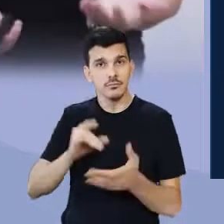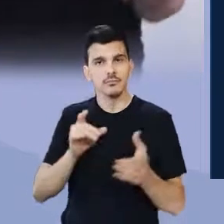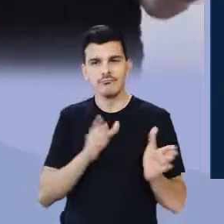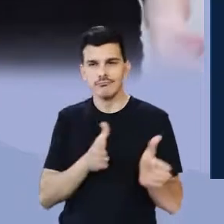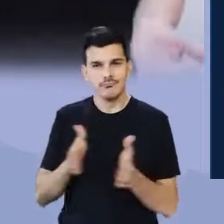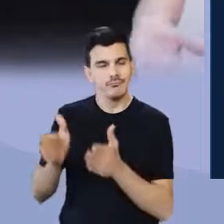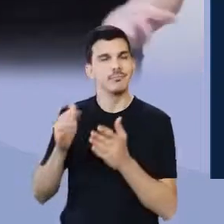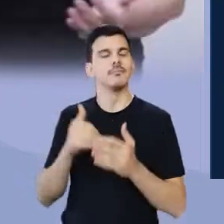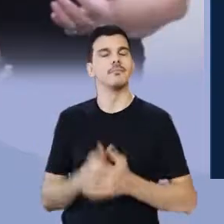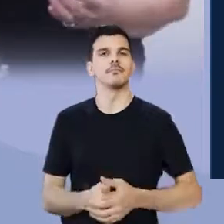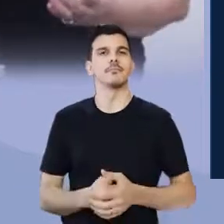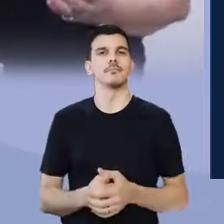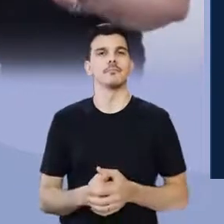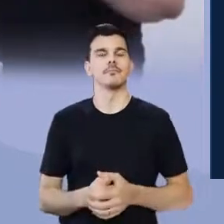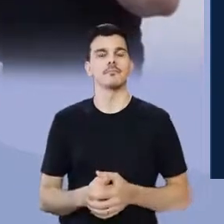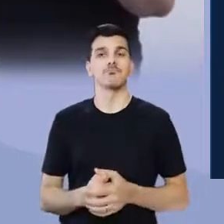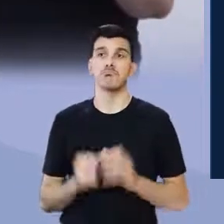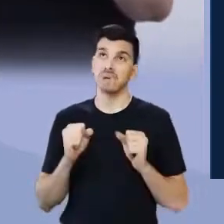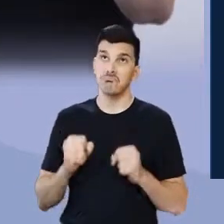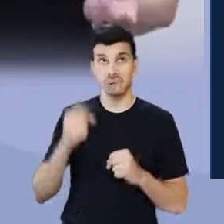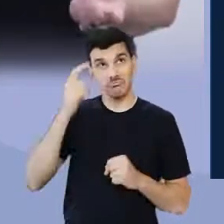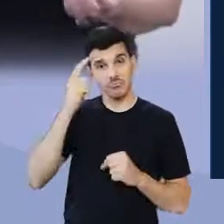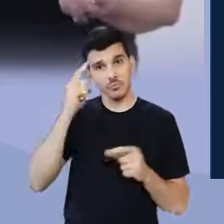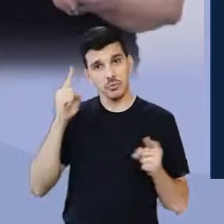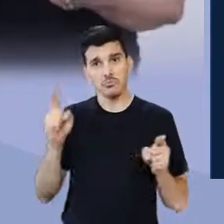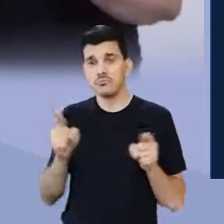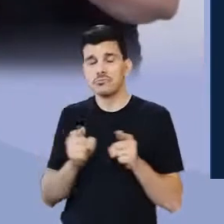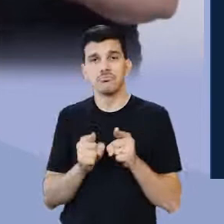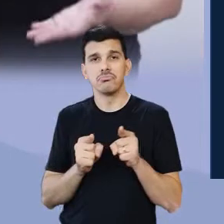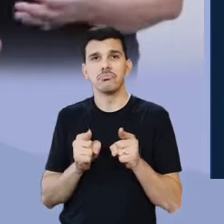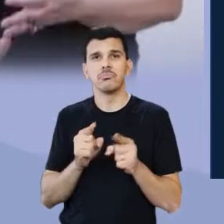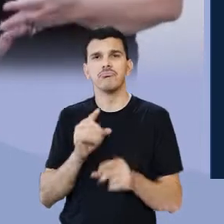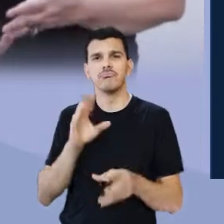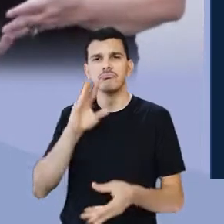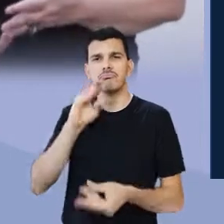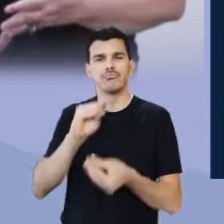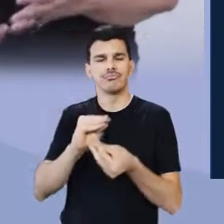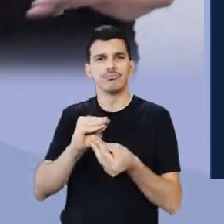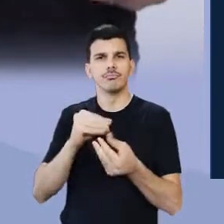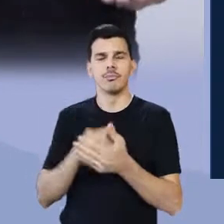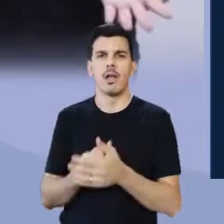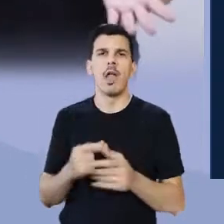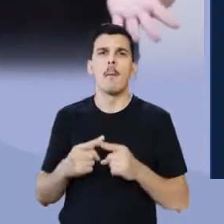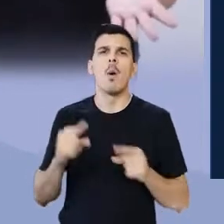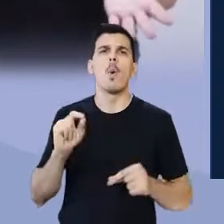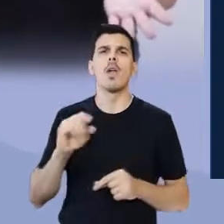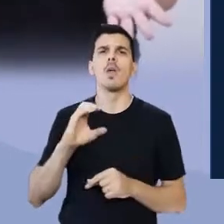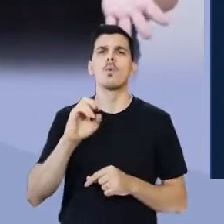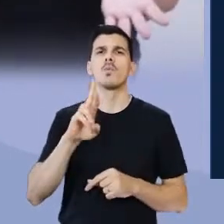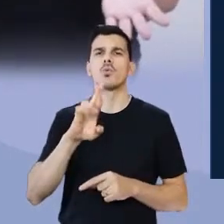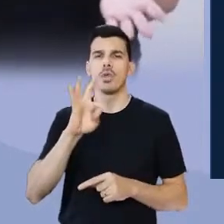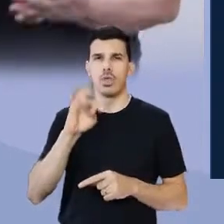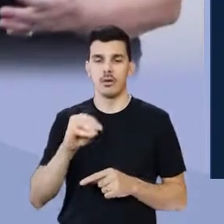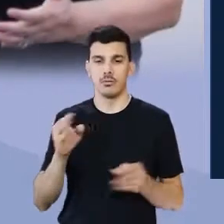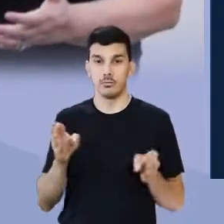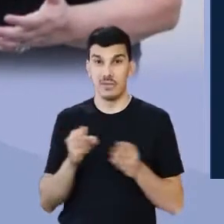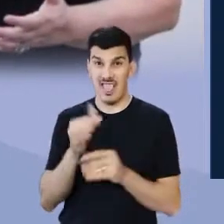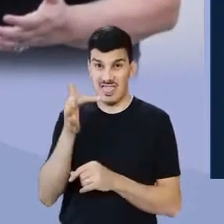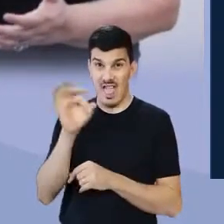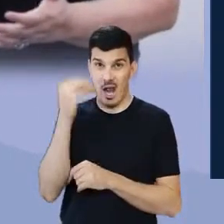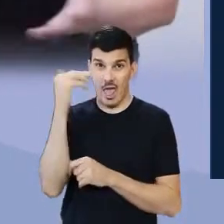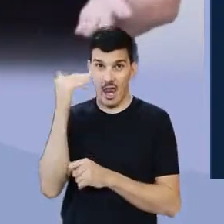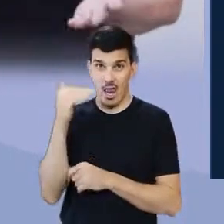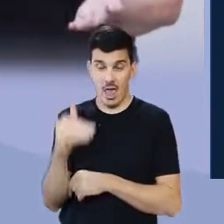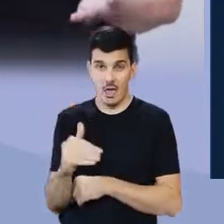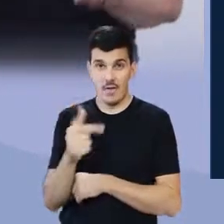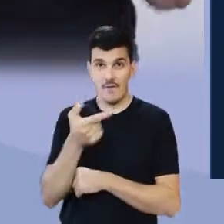de episódios cotidianos, podem ser curtos, breves. Mas o que é curto? 10 linhas?